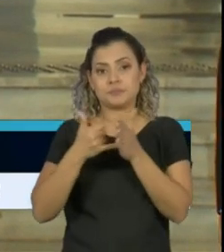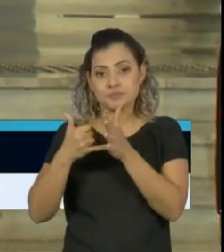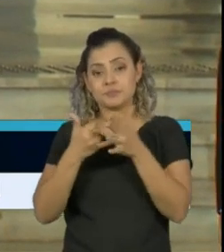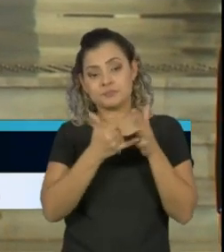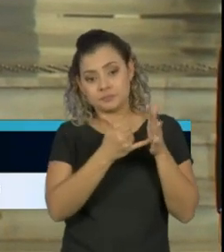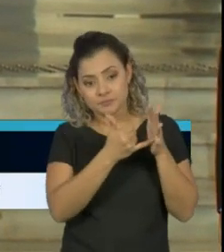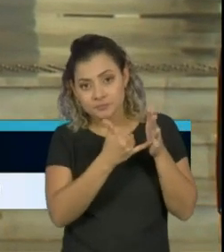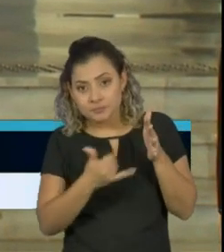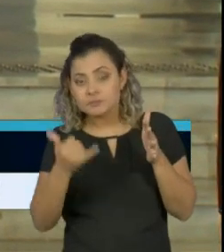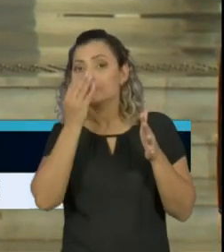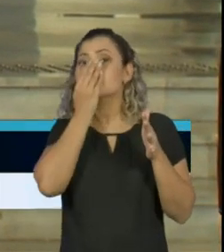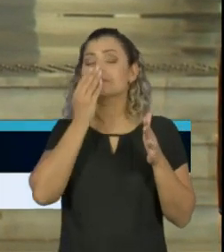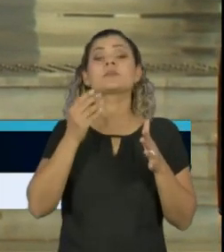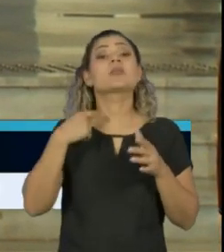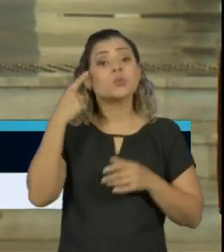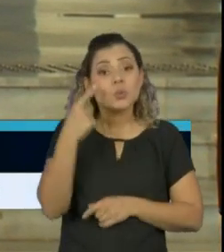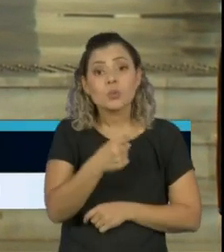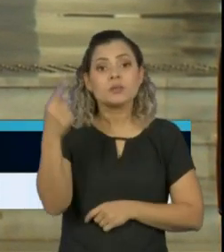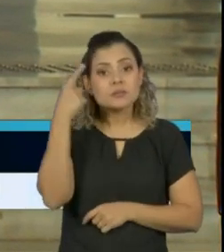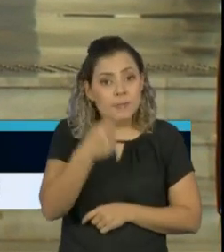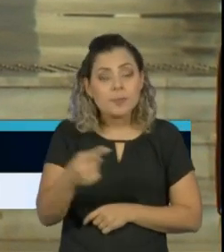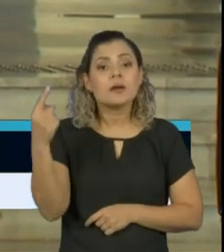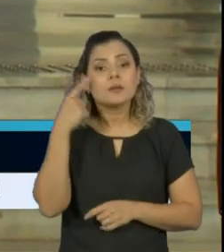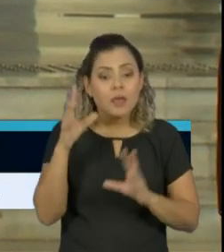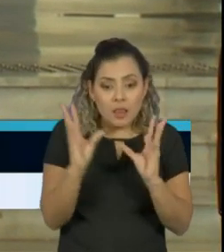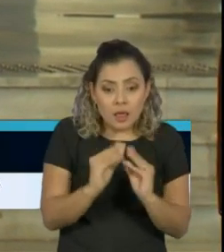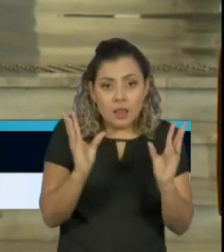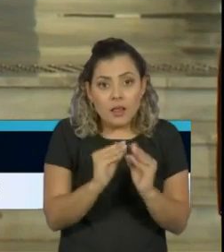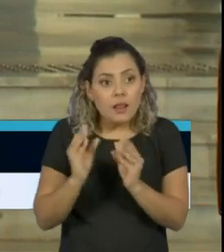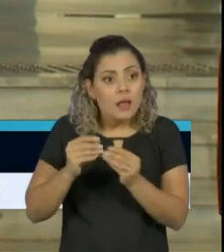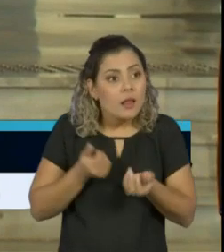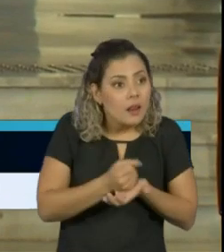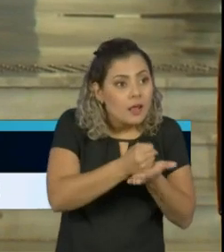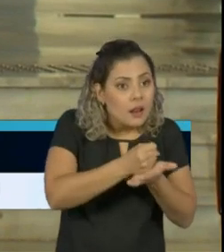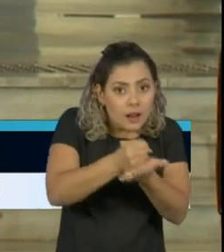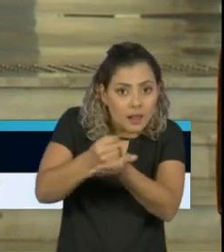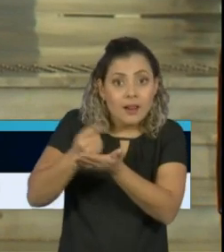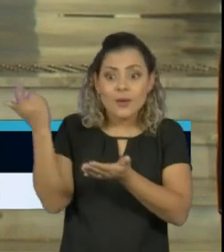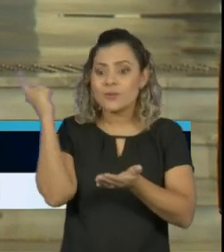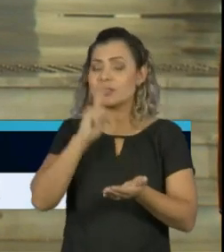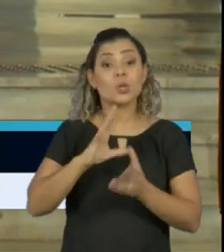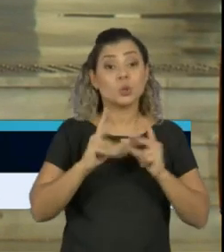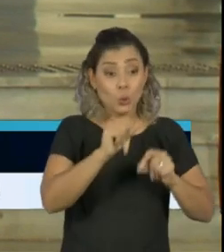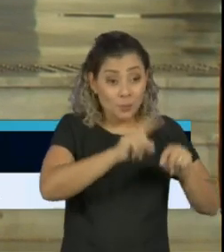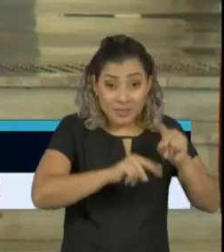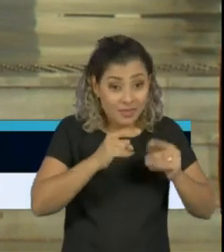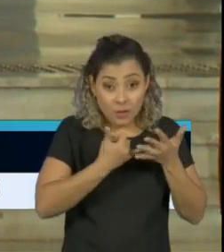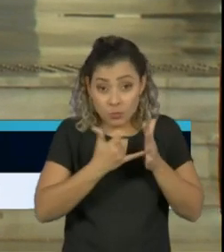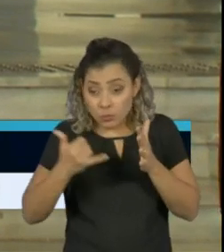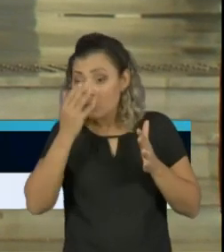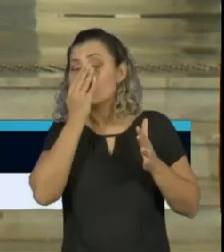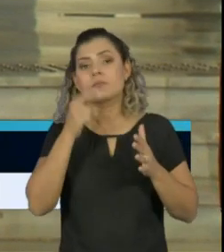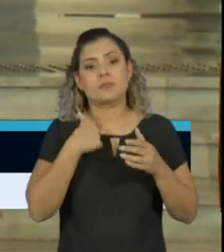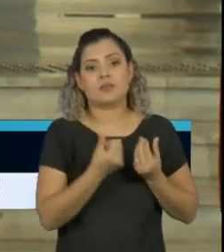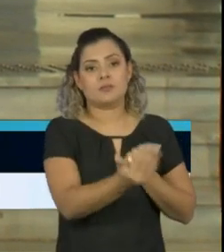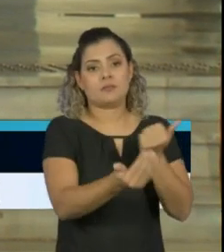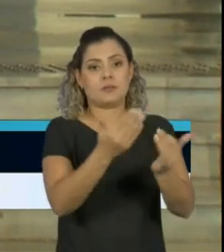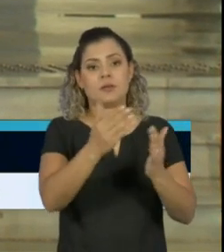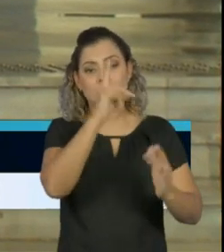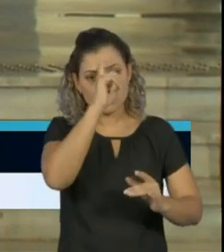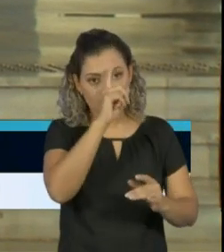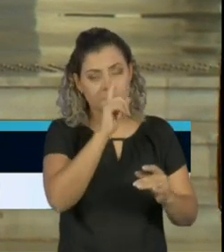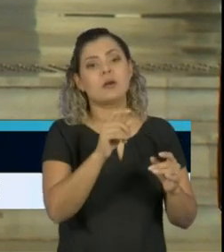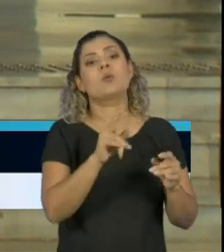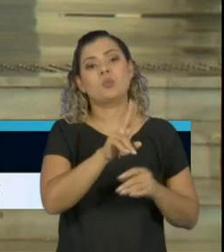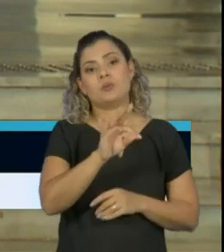toda semana até o final de maio a entrega sendo concluída e respiradores que já vão imediatamente ser instalados ampliando o